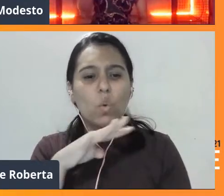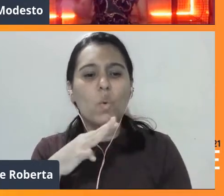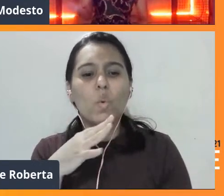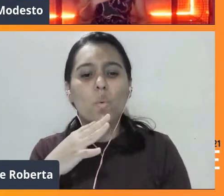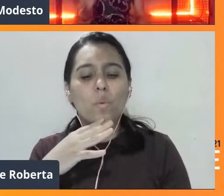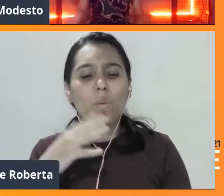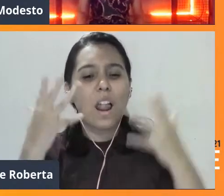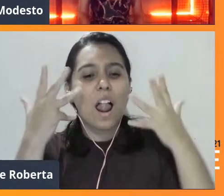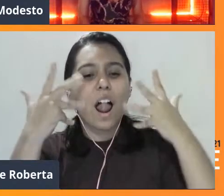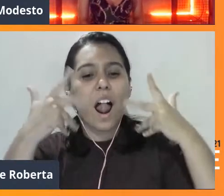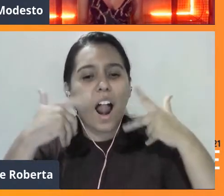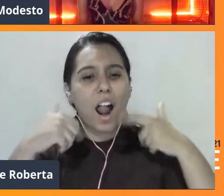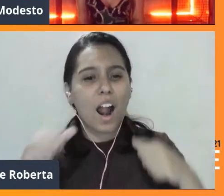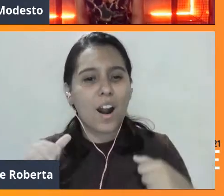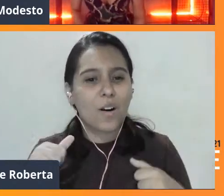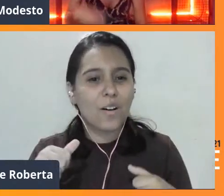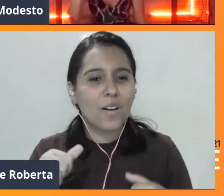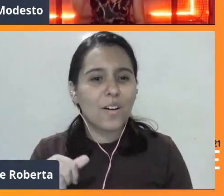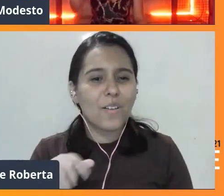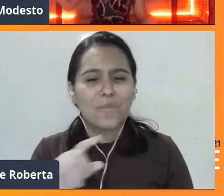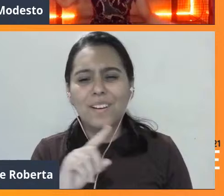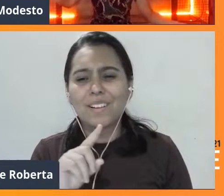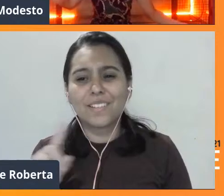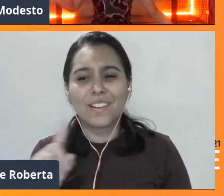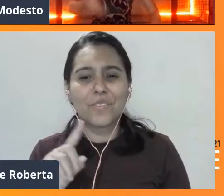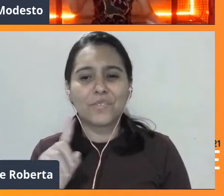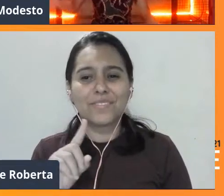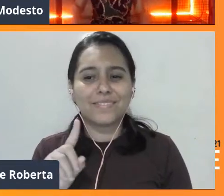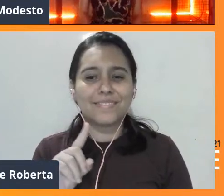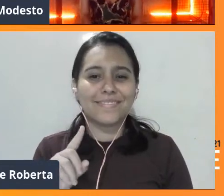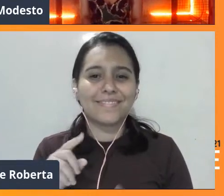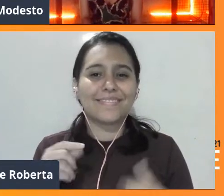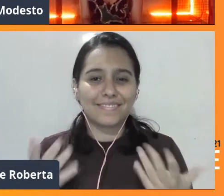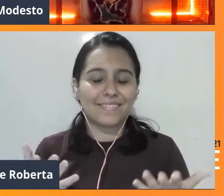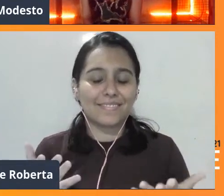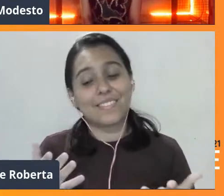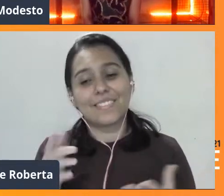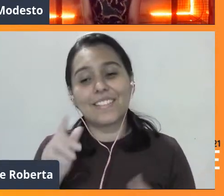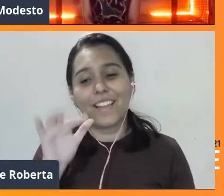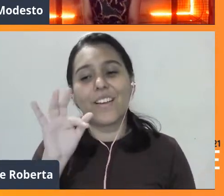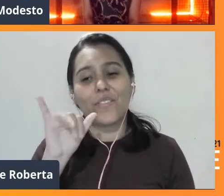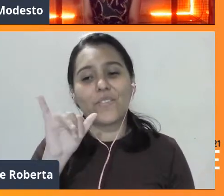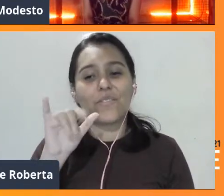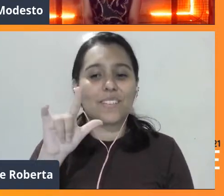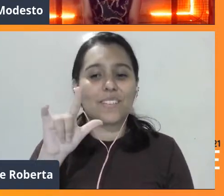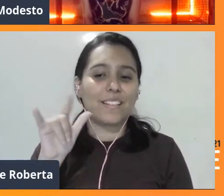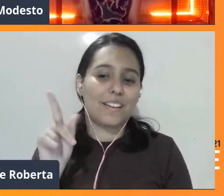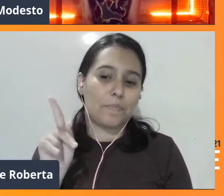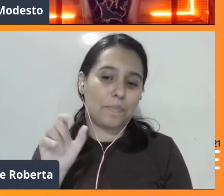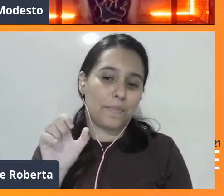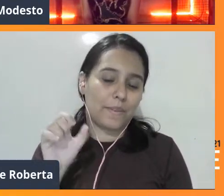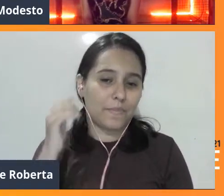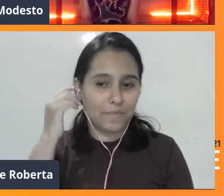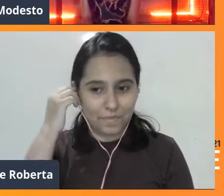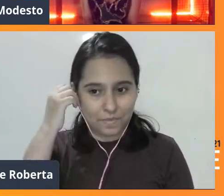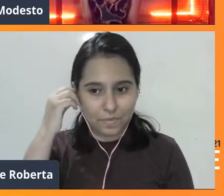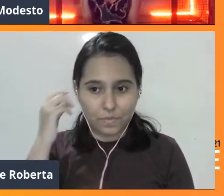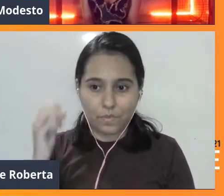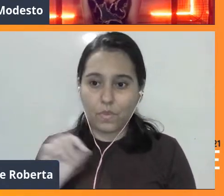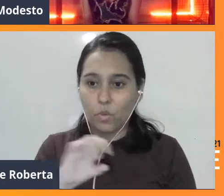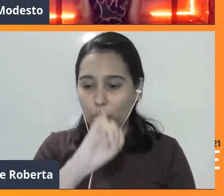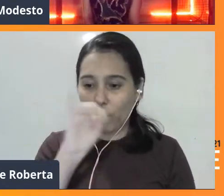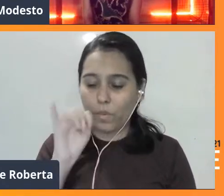não entendi que o nome dele é Felipe, porque eu achava que era leão. Mas vamos pelo Felipe também. Felipe. Oi, boa noite. Estamos vendo?